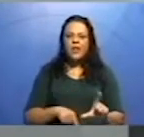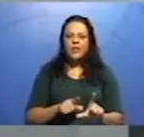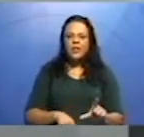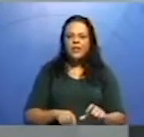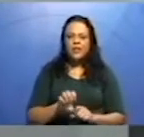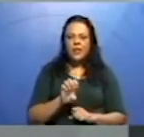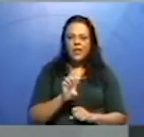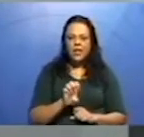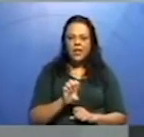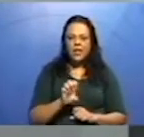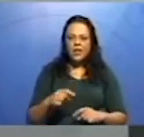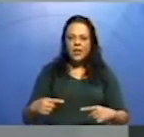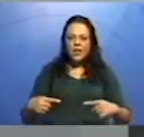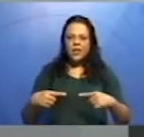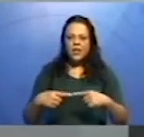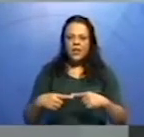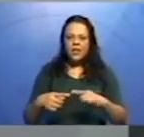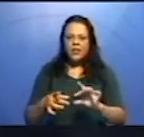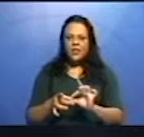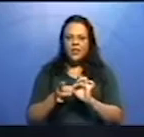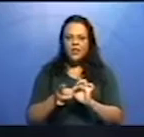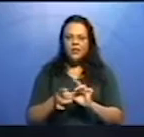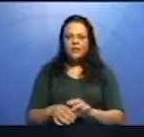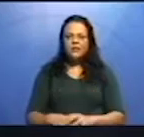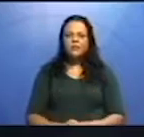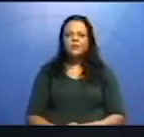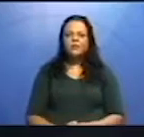Agora veja as características dessas orações.